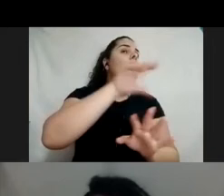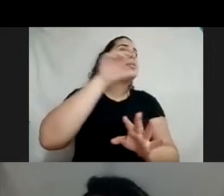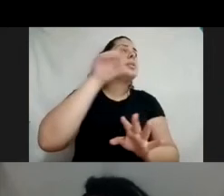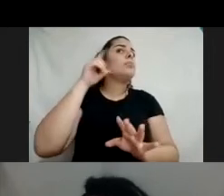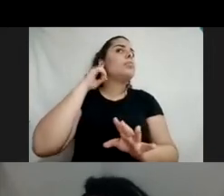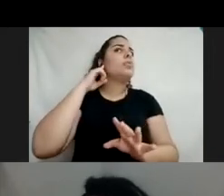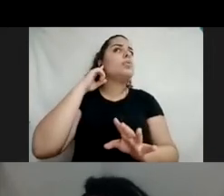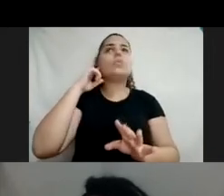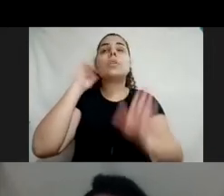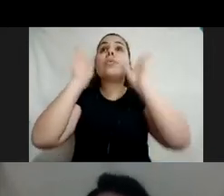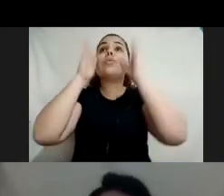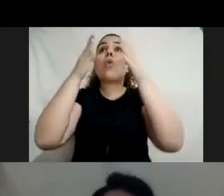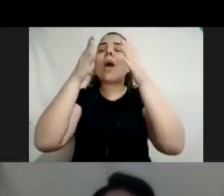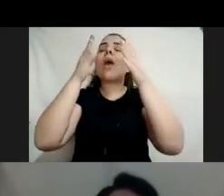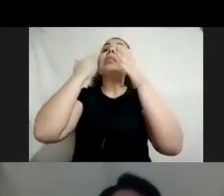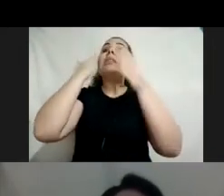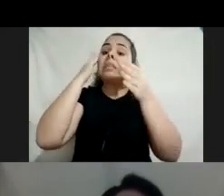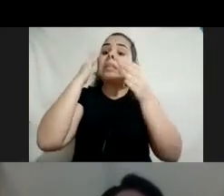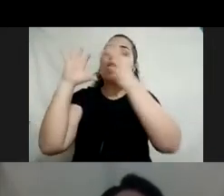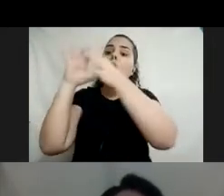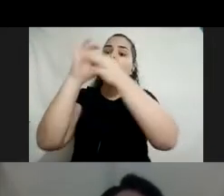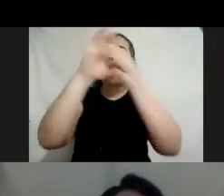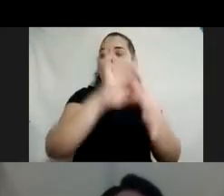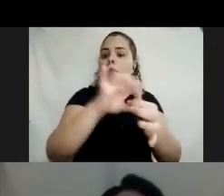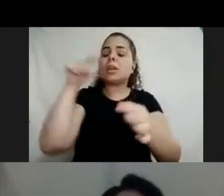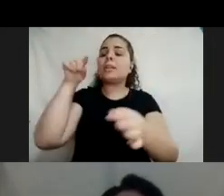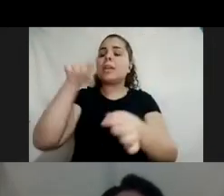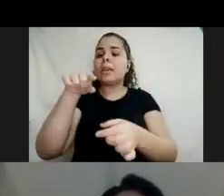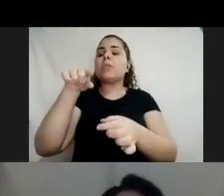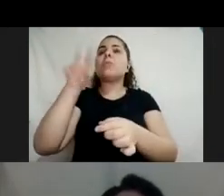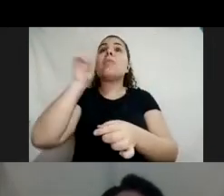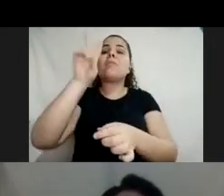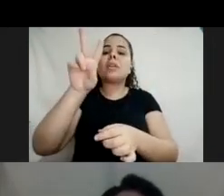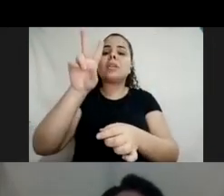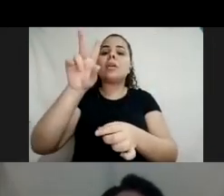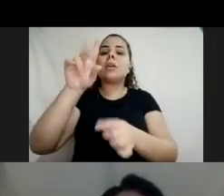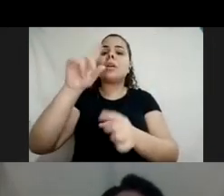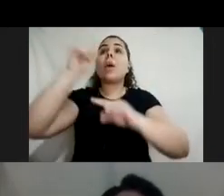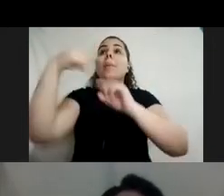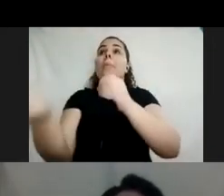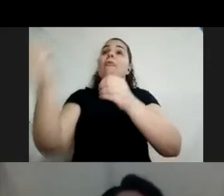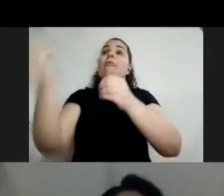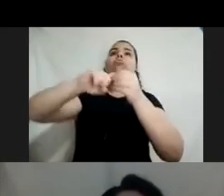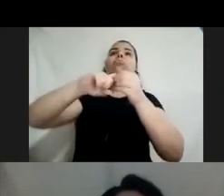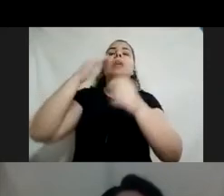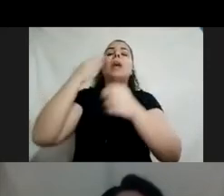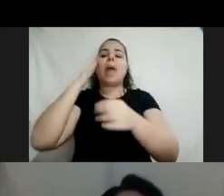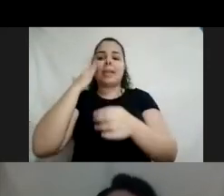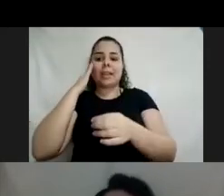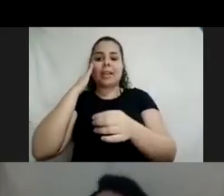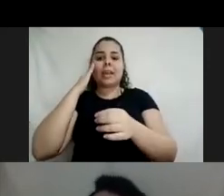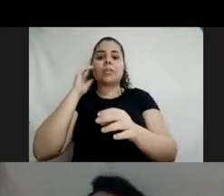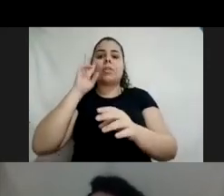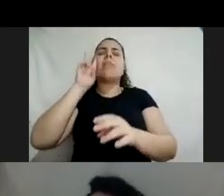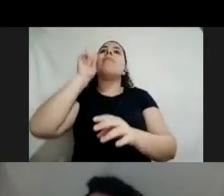e entender o contexto daquela determinação, determinada cena para depois acompanhar a cena. Então, mesmo enxergando, quer dizer,